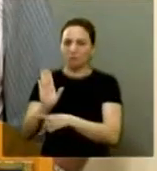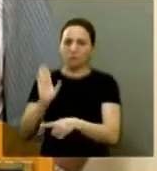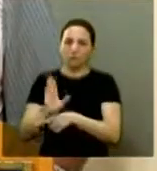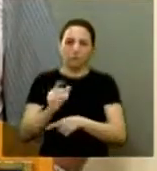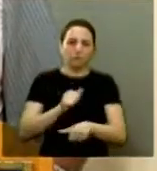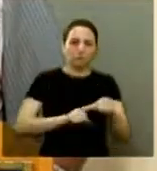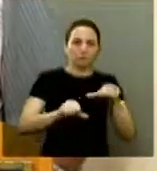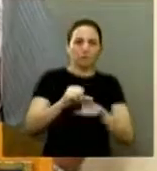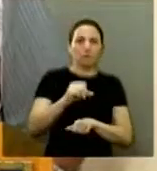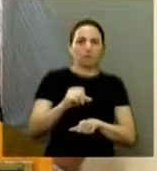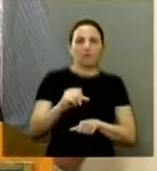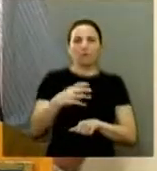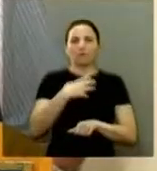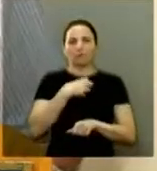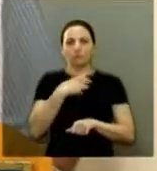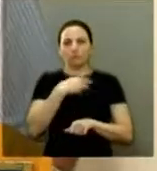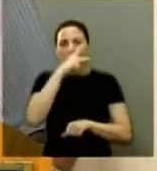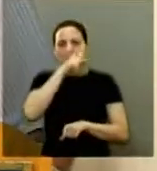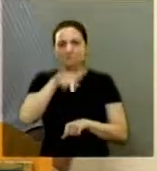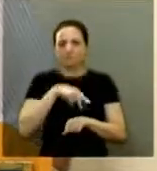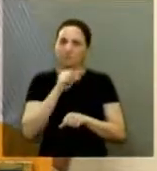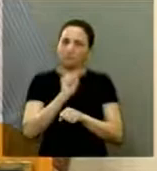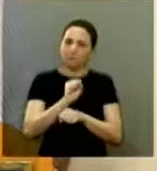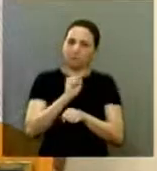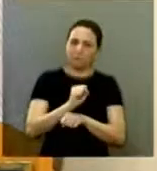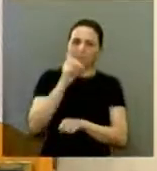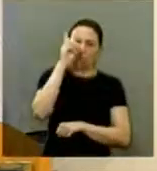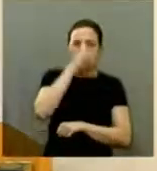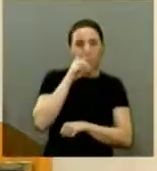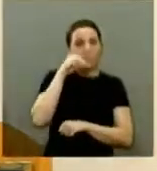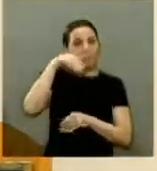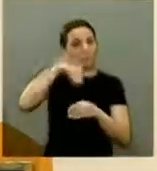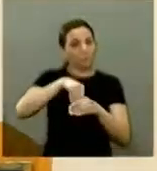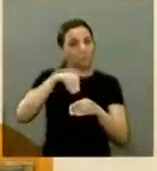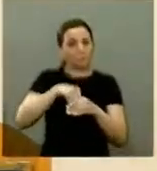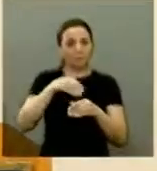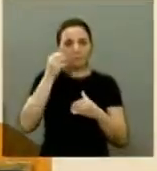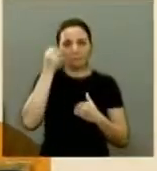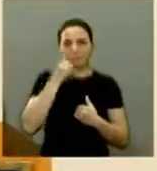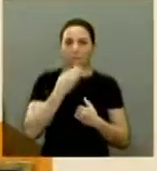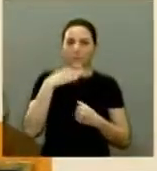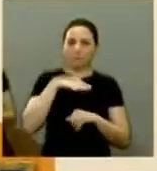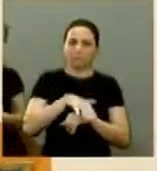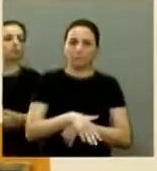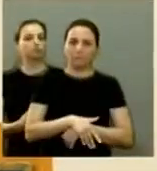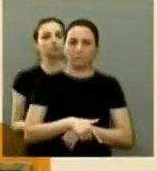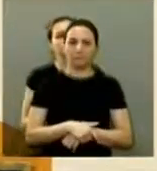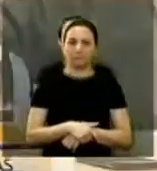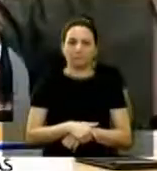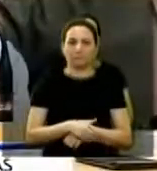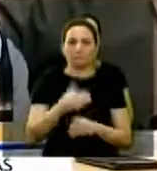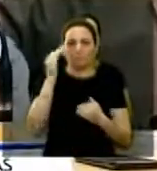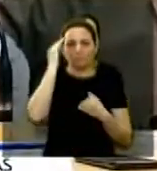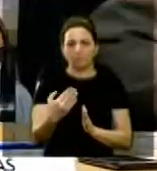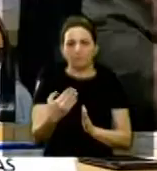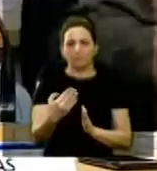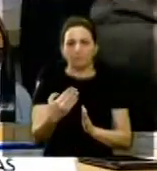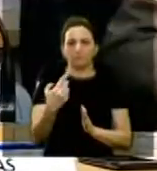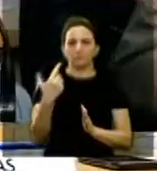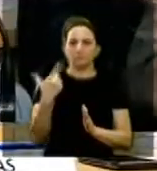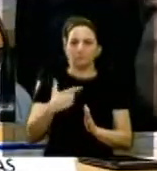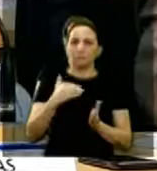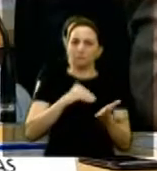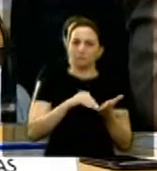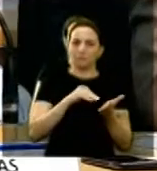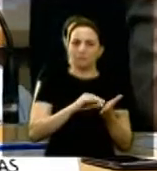mudar a cara desse país é isso que eu espero da eleição de domingo boa noite obrigado vereador do